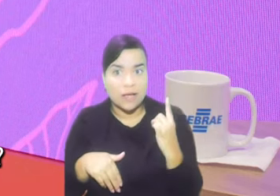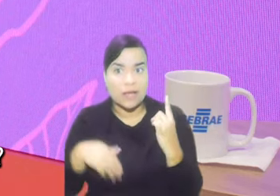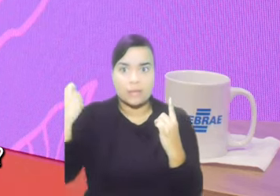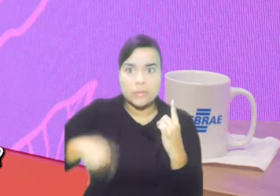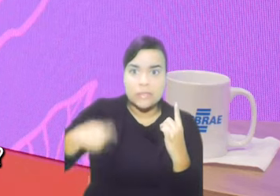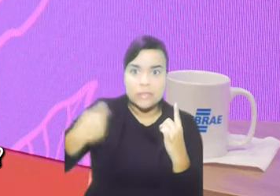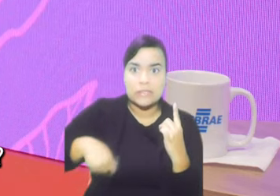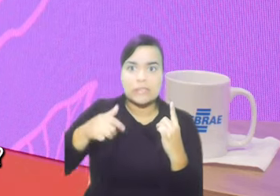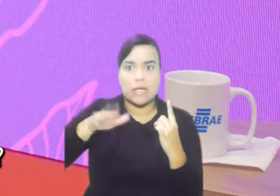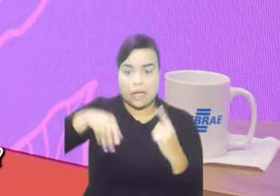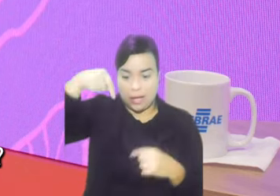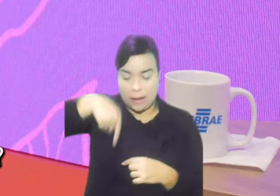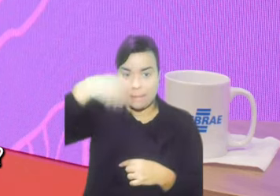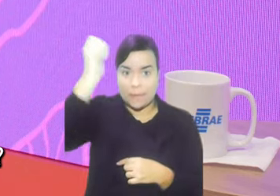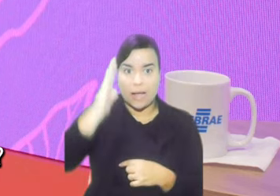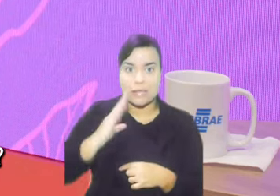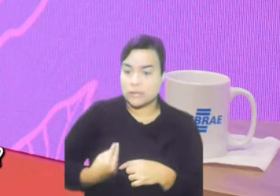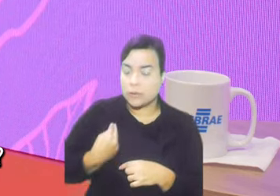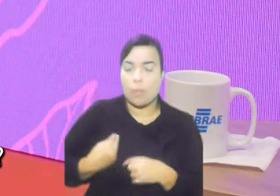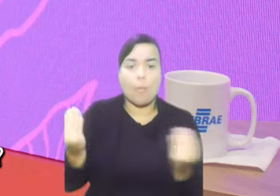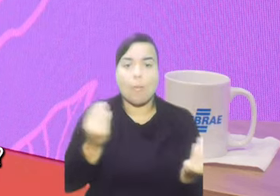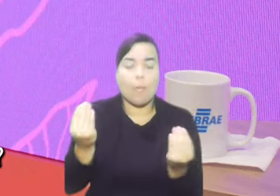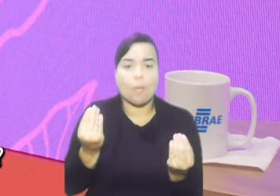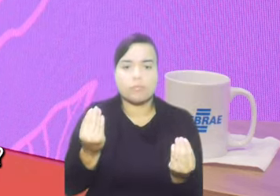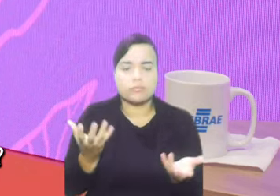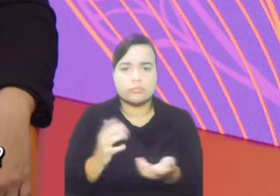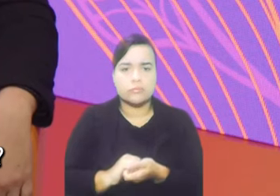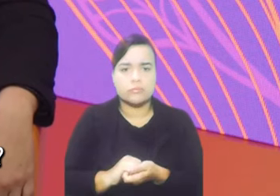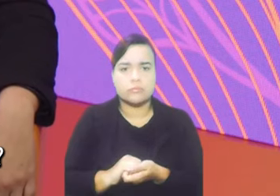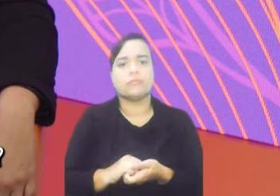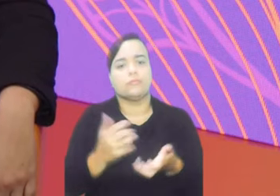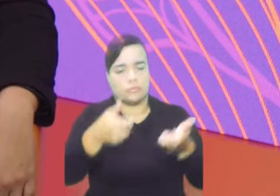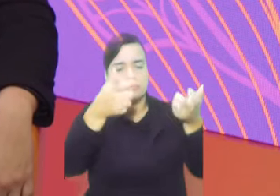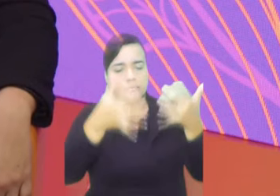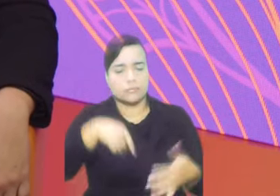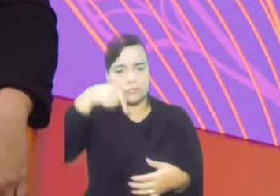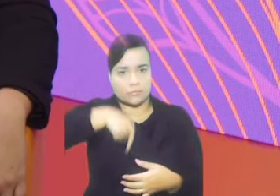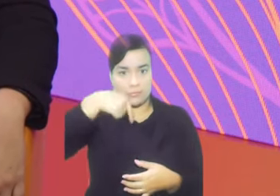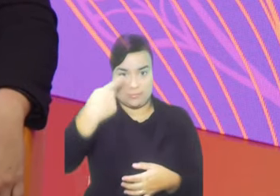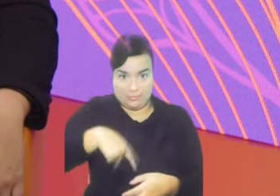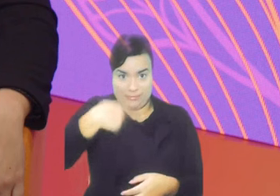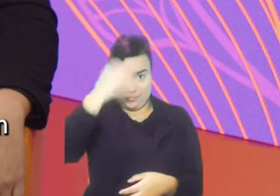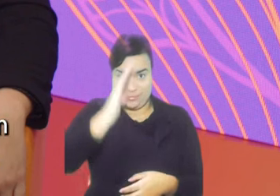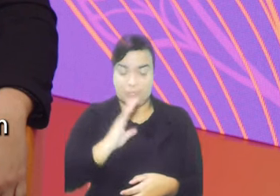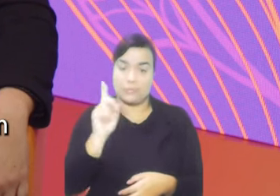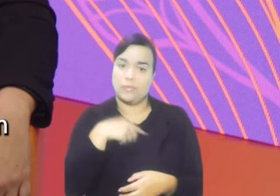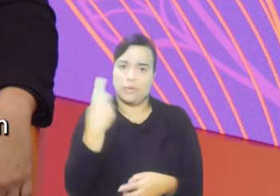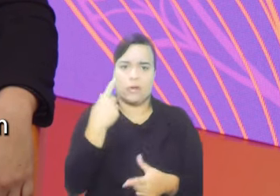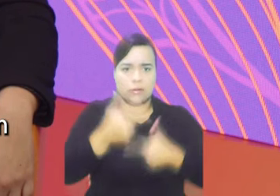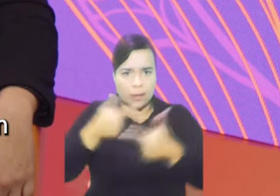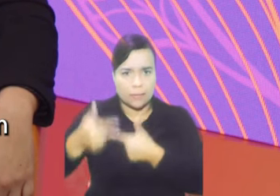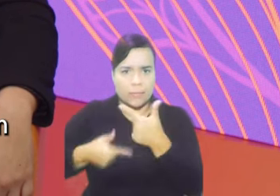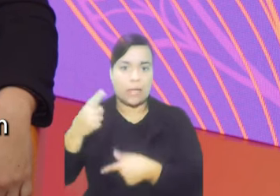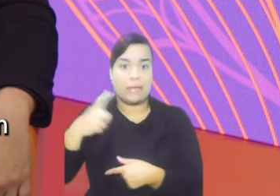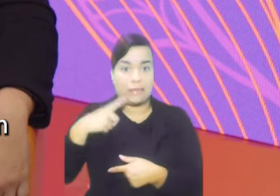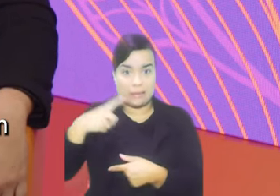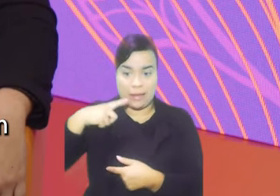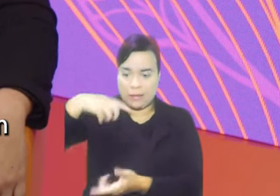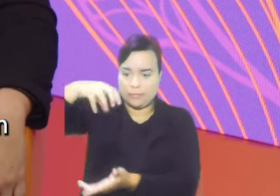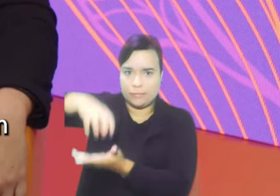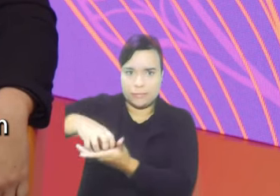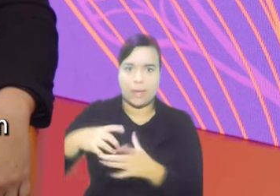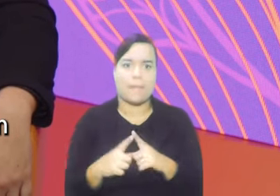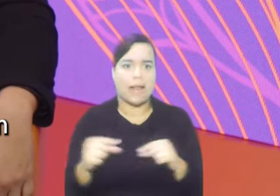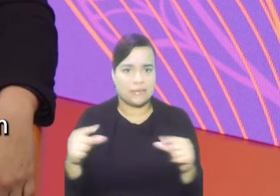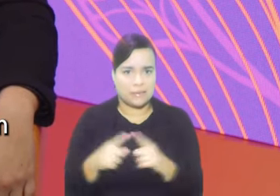deslocando, quem está no Brasil, como que funciona? Aqui no Brasil, nós trabalhamos, nós temos uma sede em